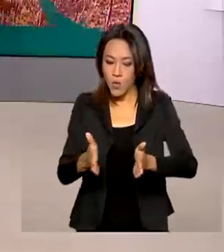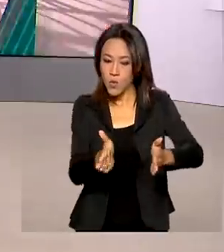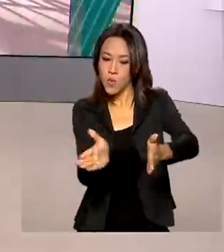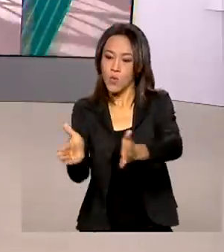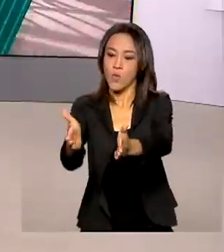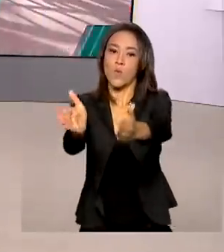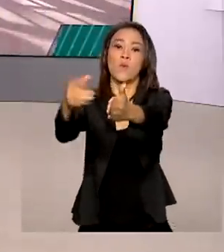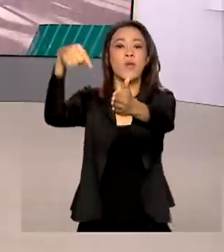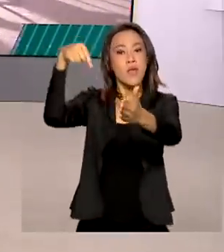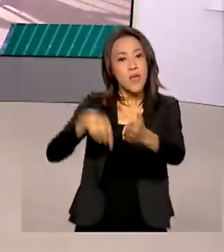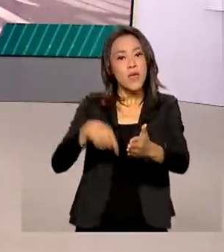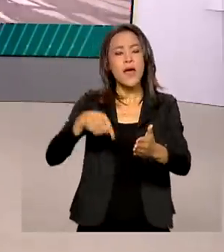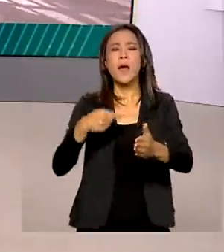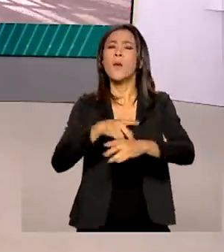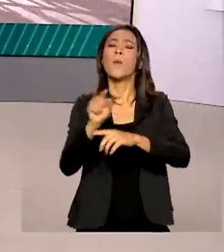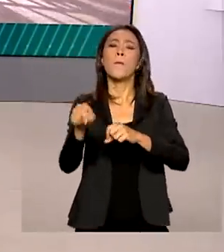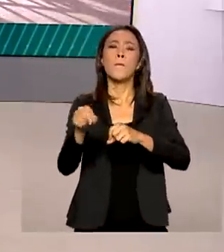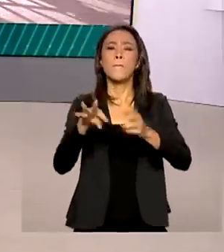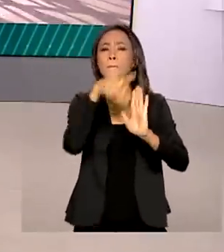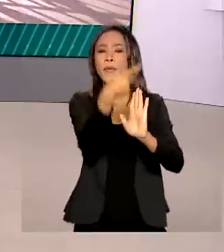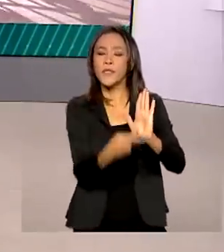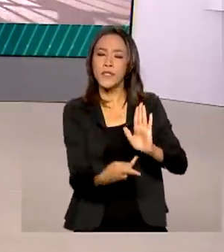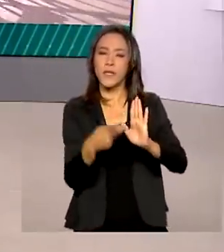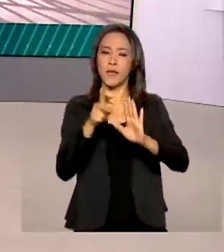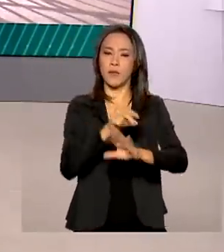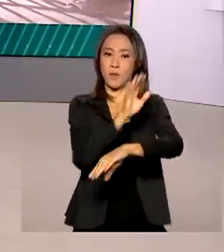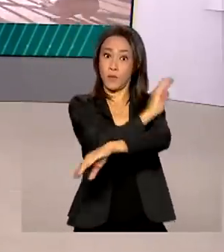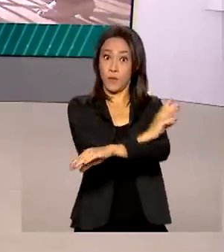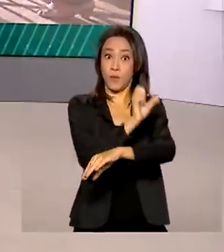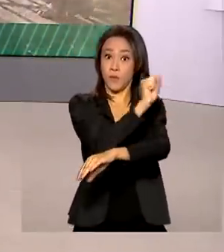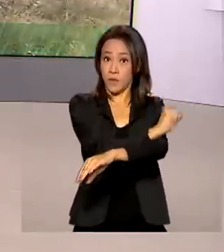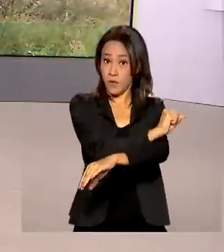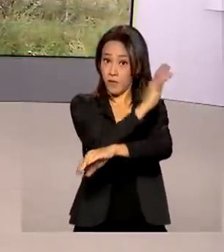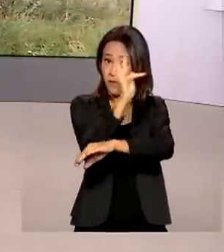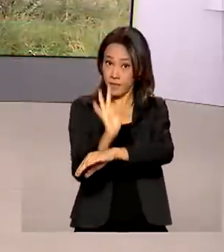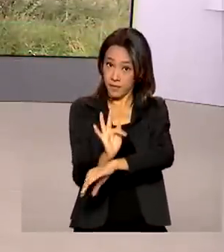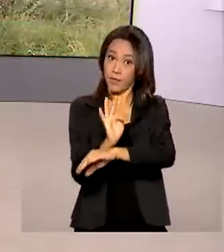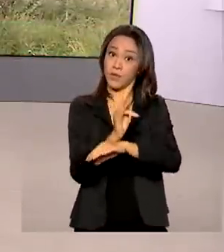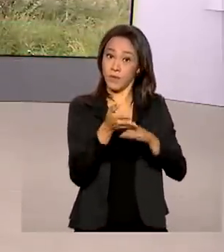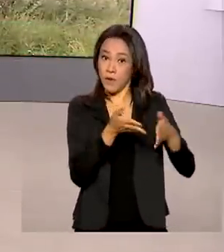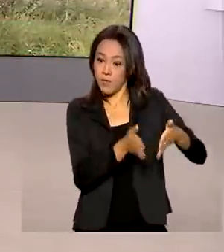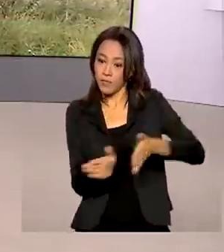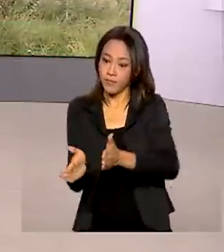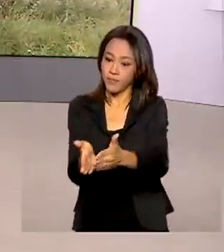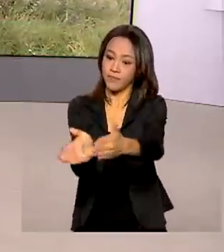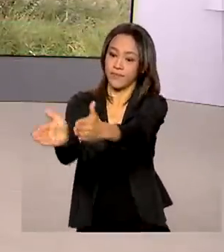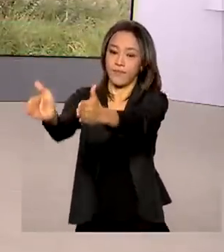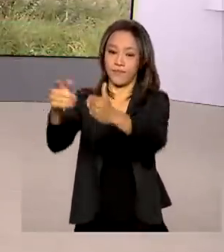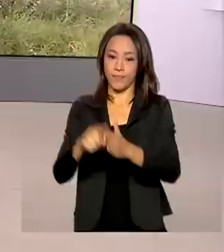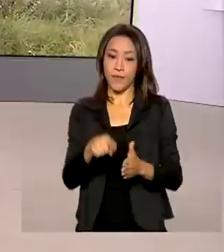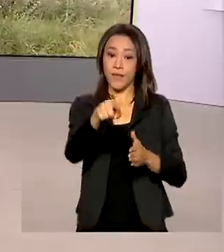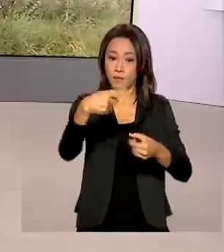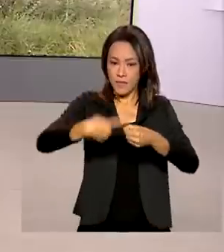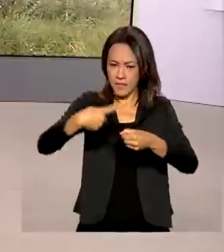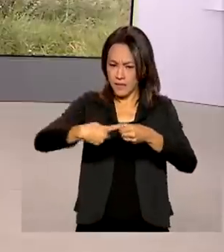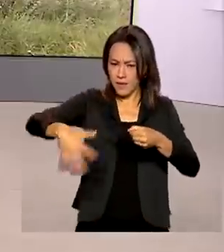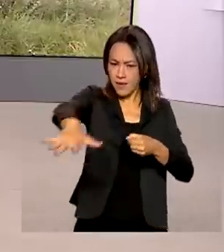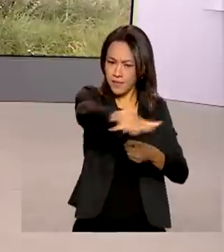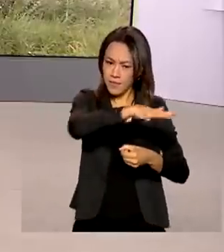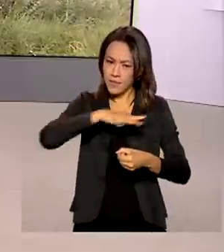norte do projeto de integração do Rio São Francisco. A repórter Ana Luíza Prazer está no município de Pau dos Ferros, a